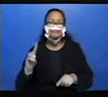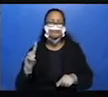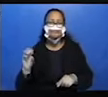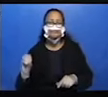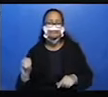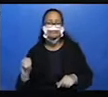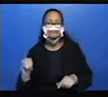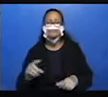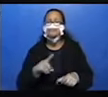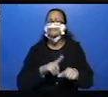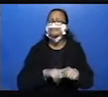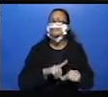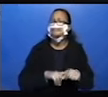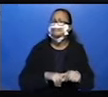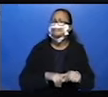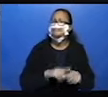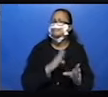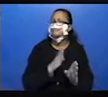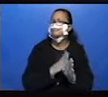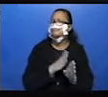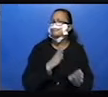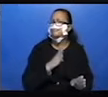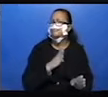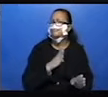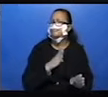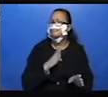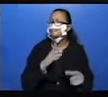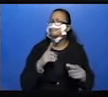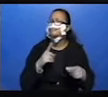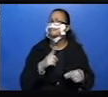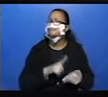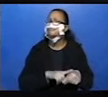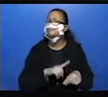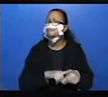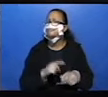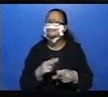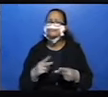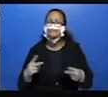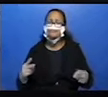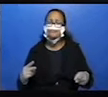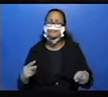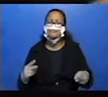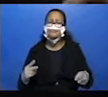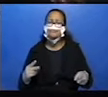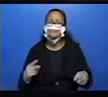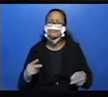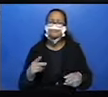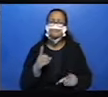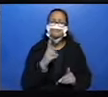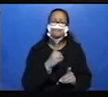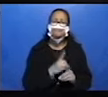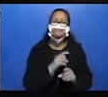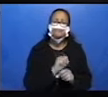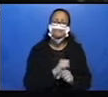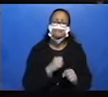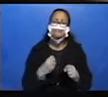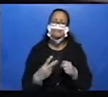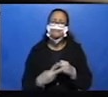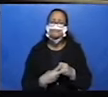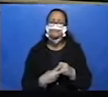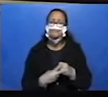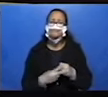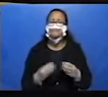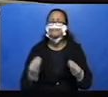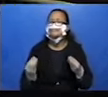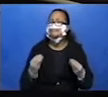faria para descobrir qual é o tempo de alguma coisa? Para você poder achar os advérbios. Como você faria? Como você